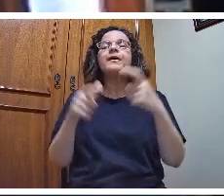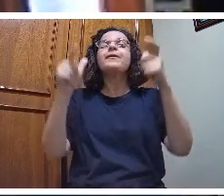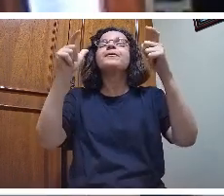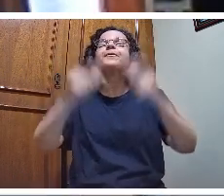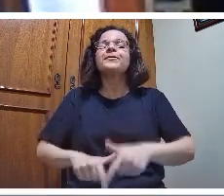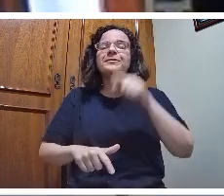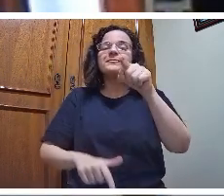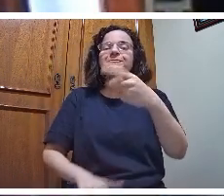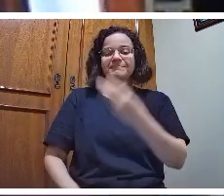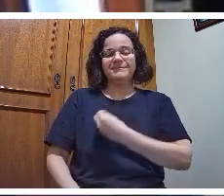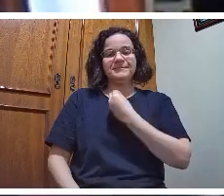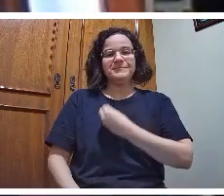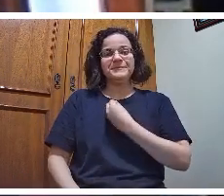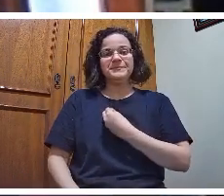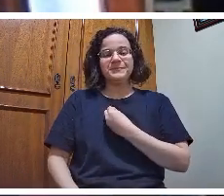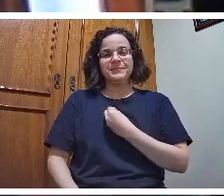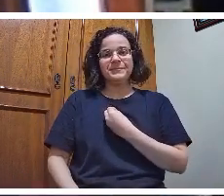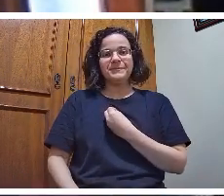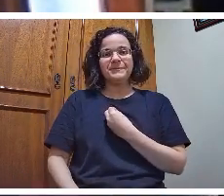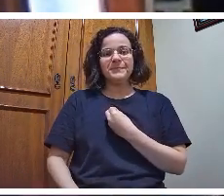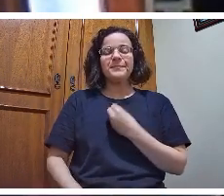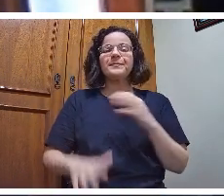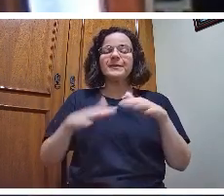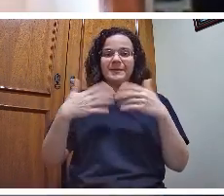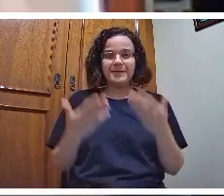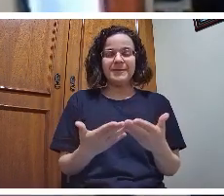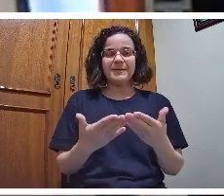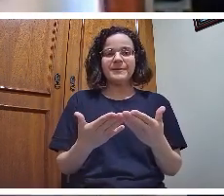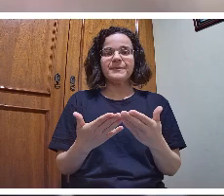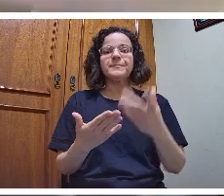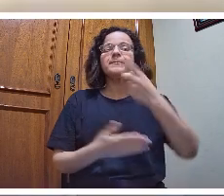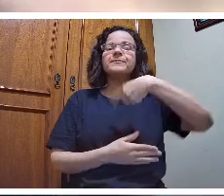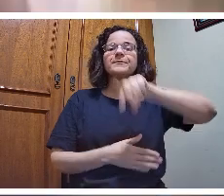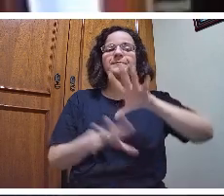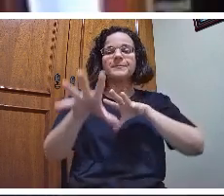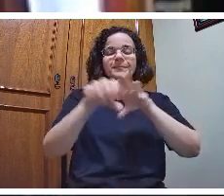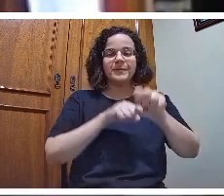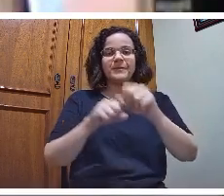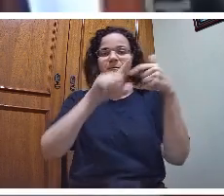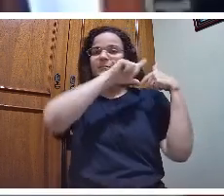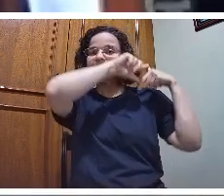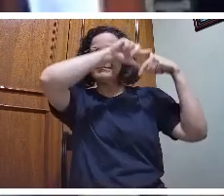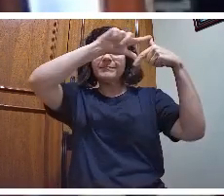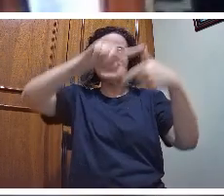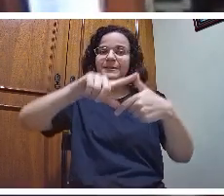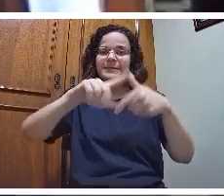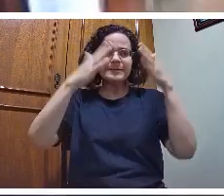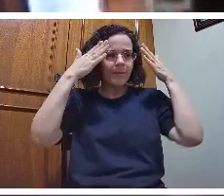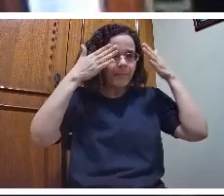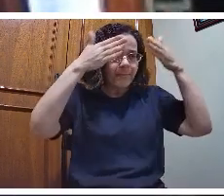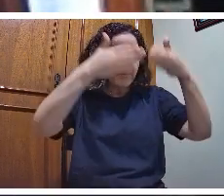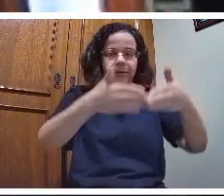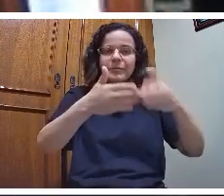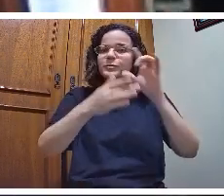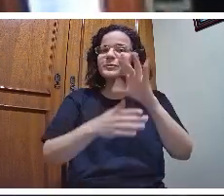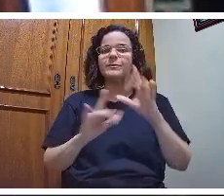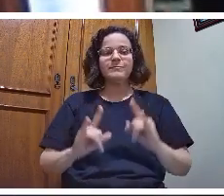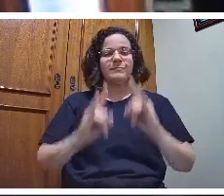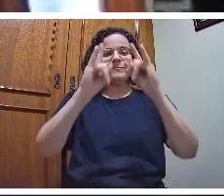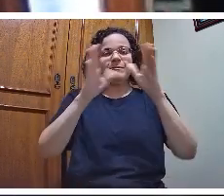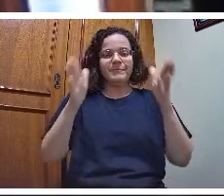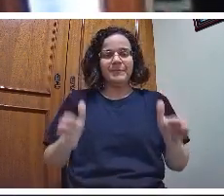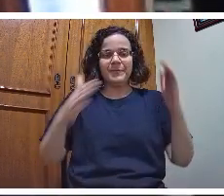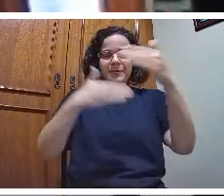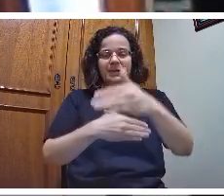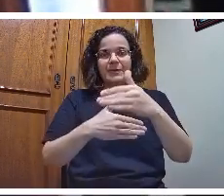possibilitam isso. Então, a nossa formação tradicional está condicionada a quatro paredes, de preferência sem muitos enfeites para não